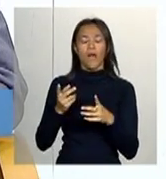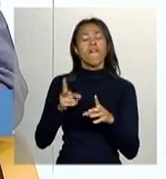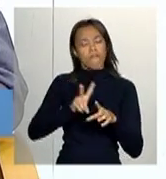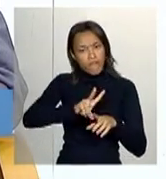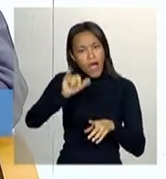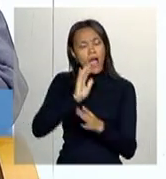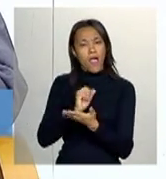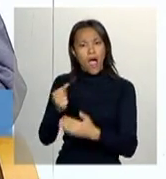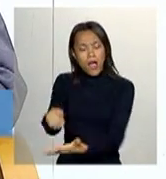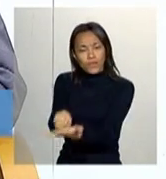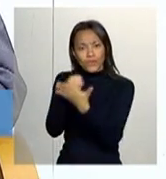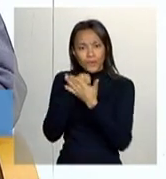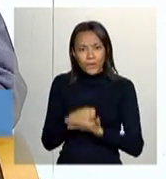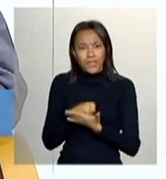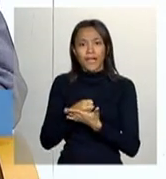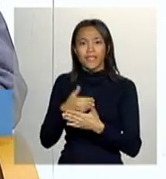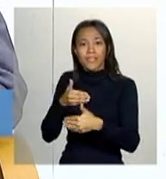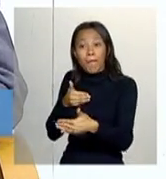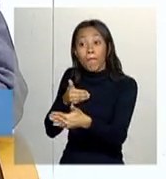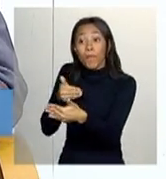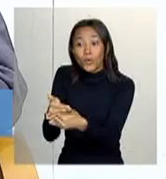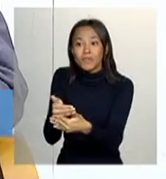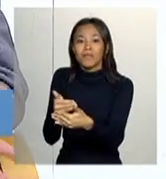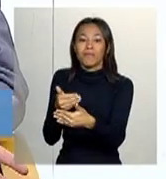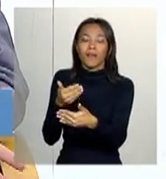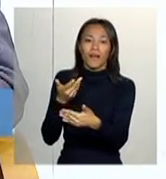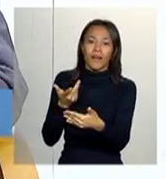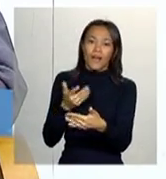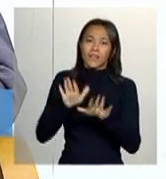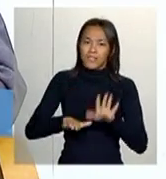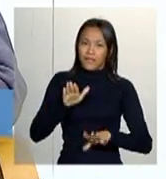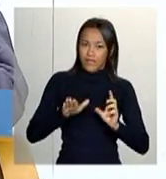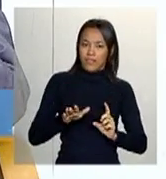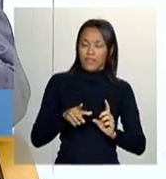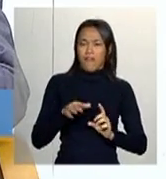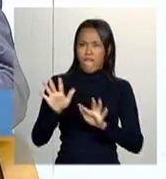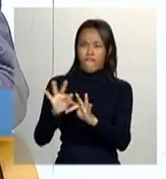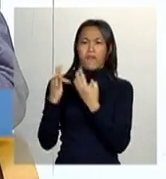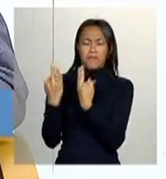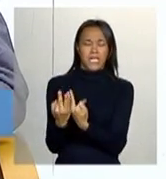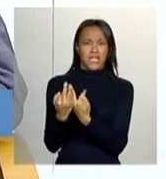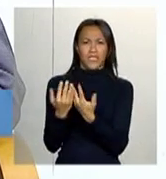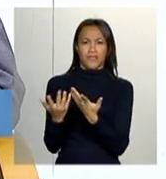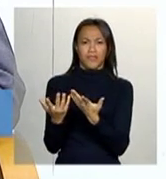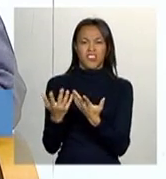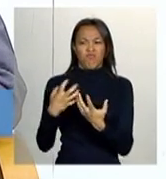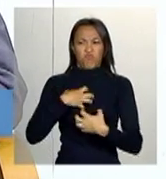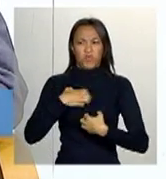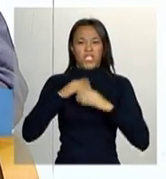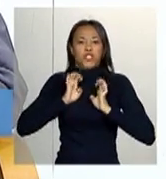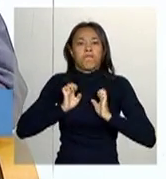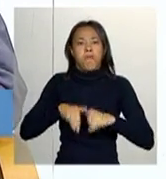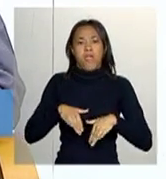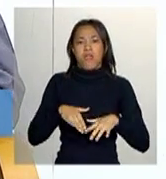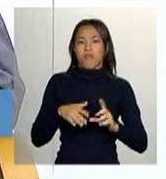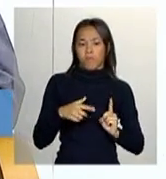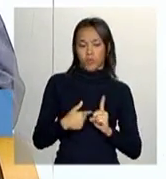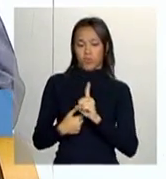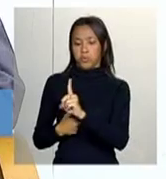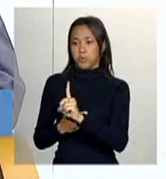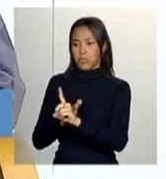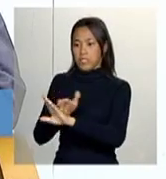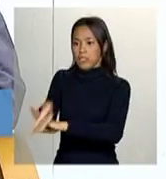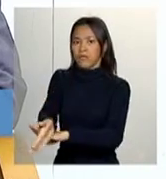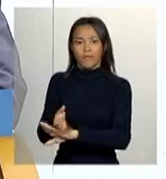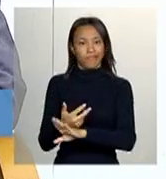ajudar nessa aproximação, que, como você falou, às vezes, existem famílias que não se sentem, talvez, tão à vontade, é necessário ainda fazer um